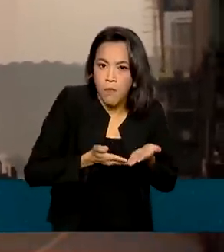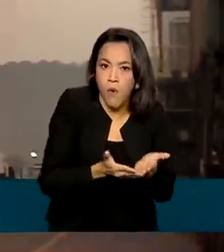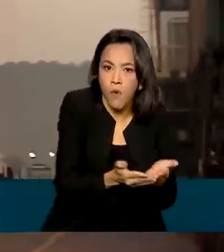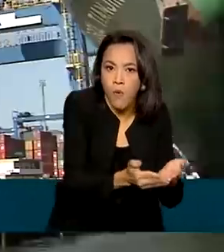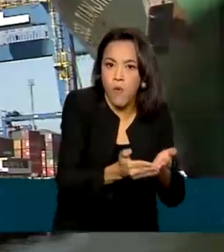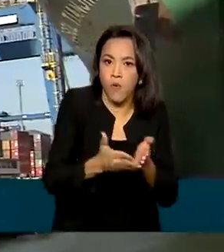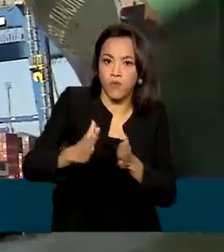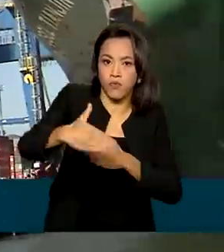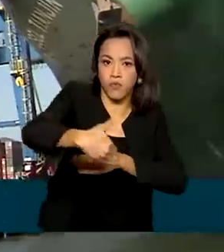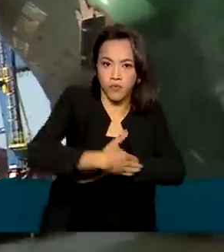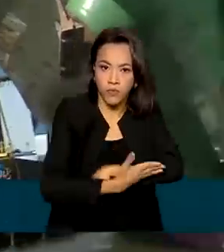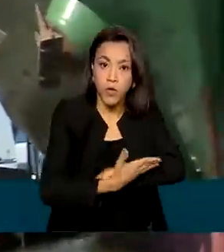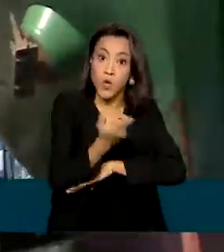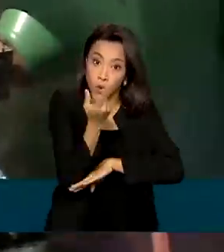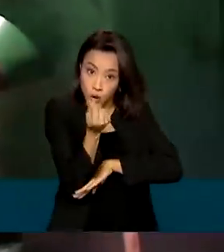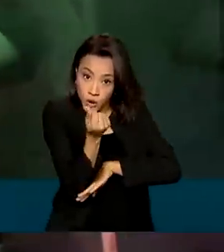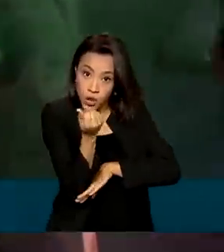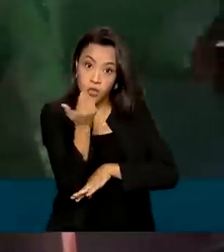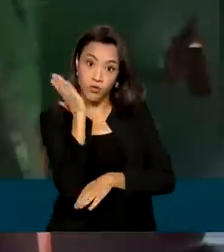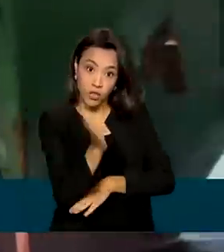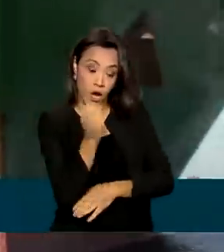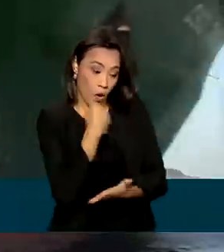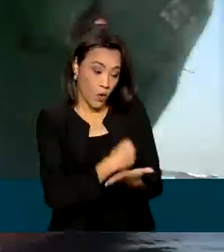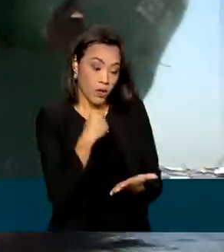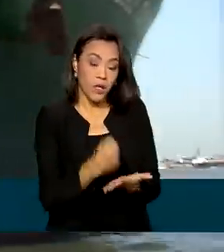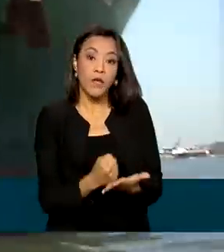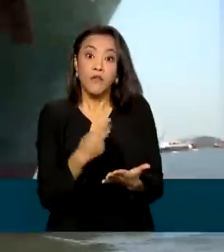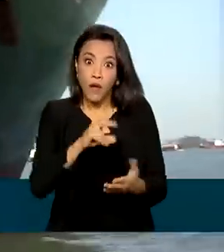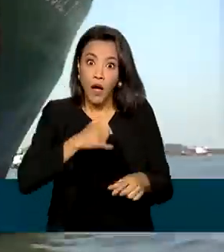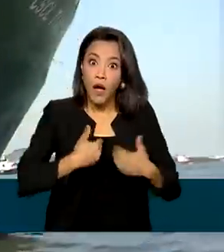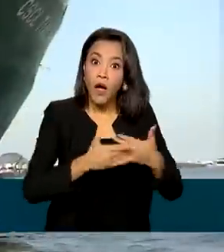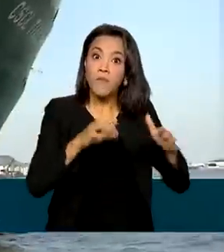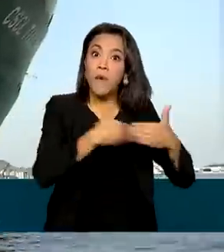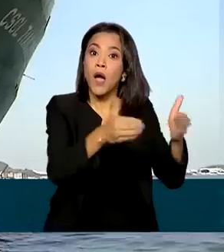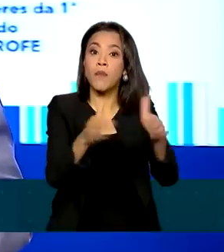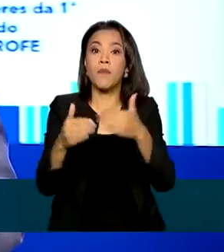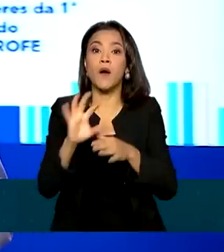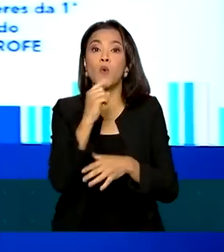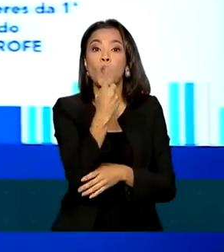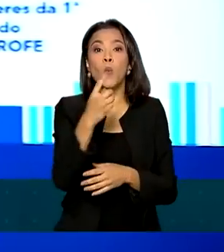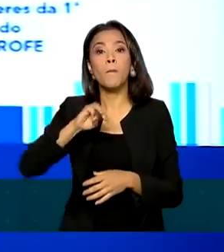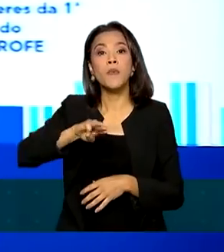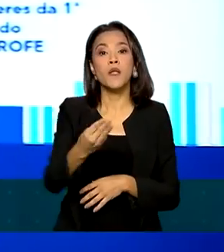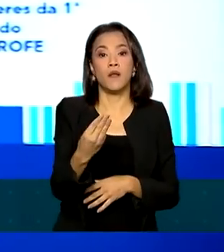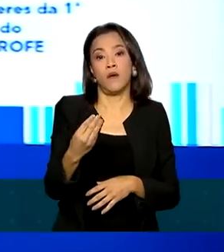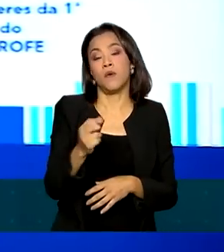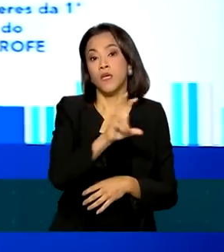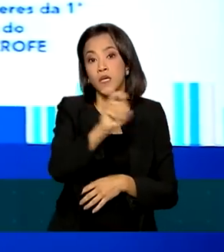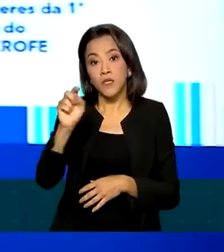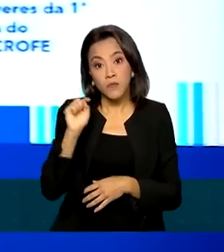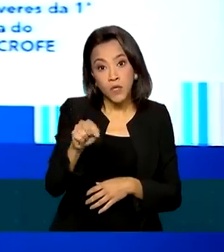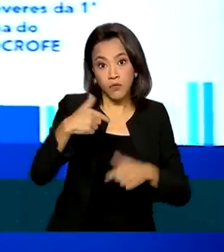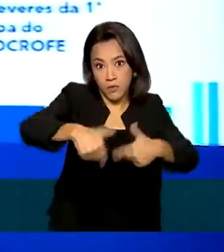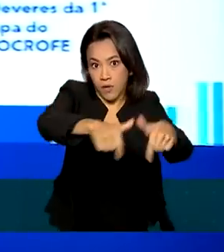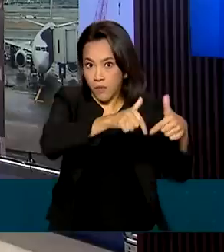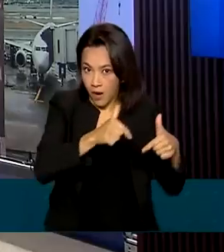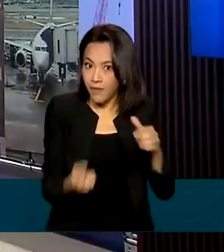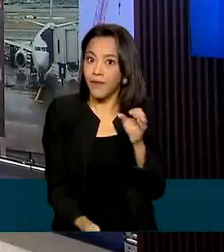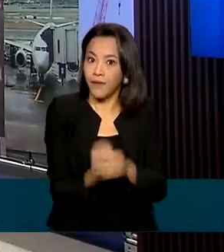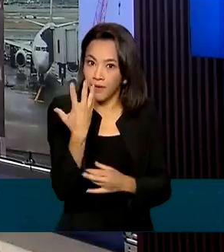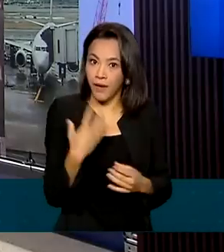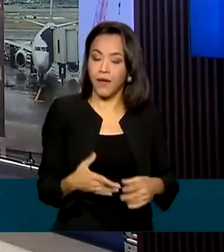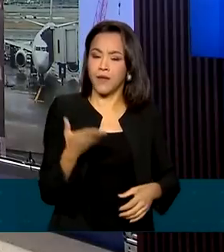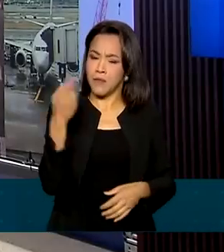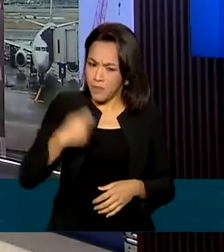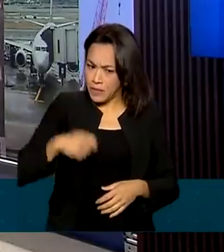contratado deve gerar um milhão e meio de novos empregos. Para o ministro Marcelo Sampaio, foi preciso